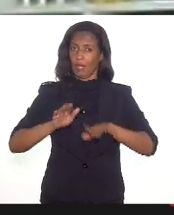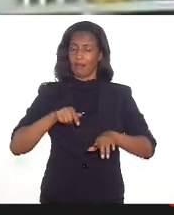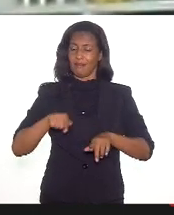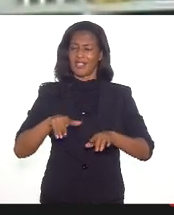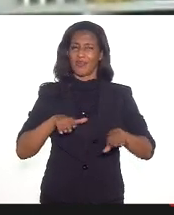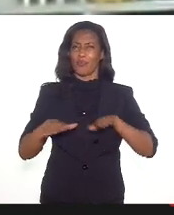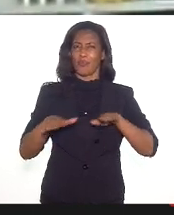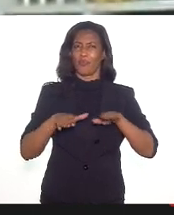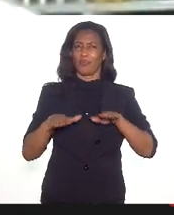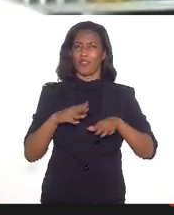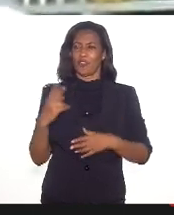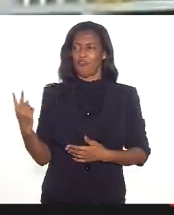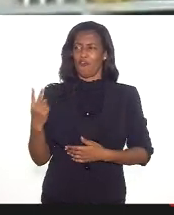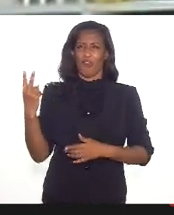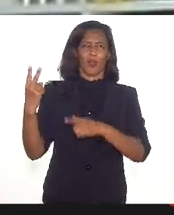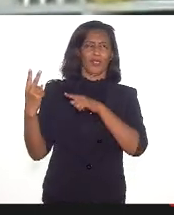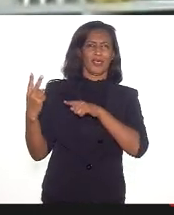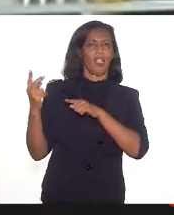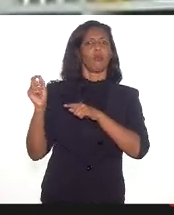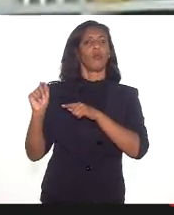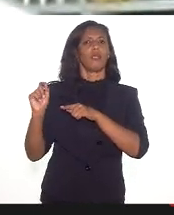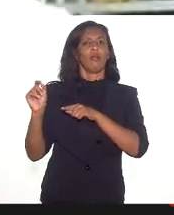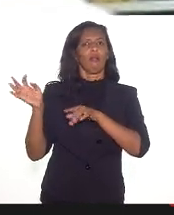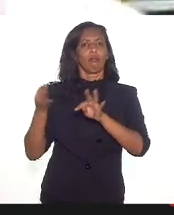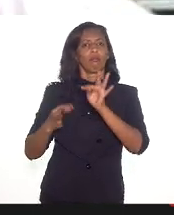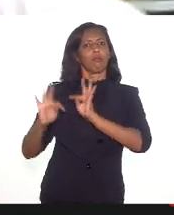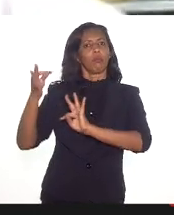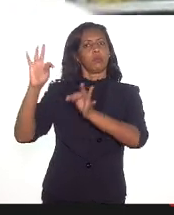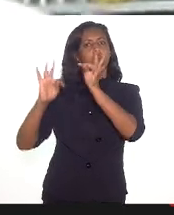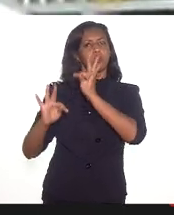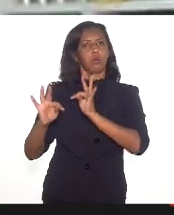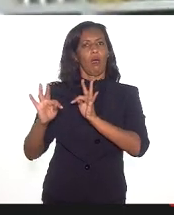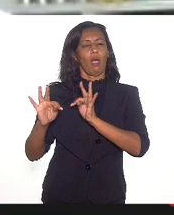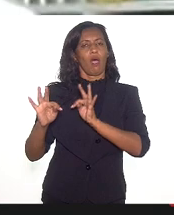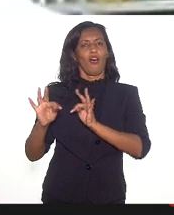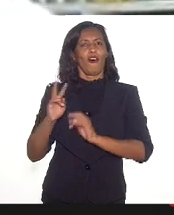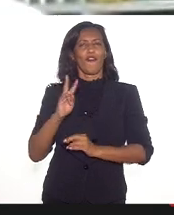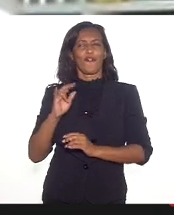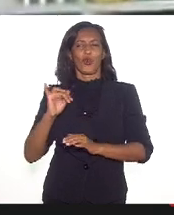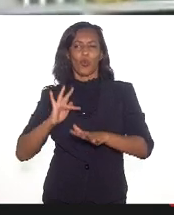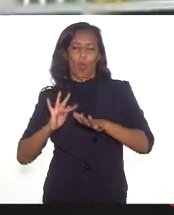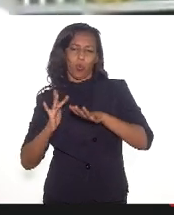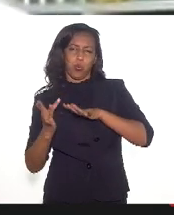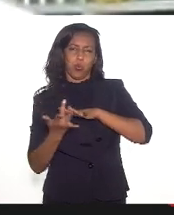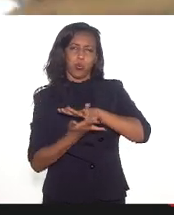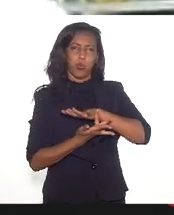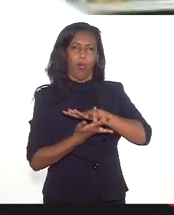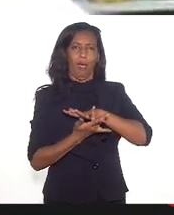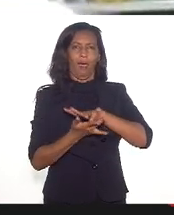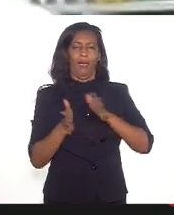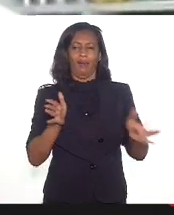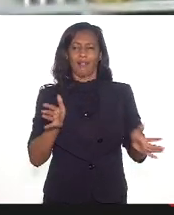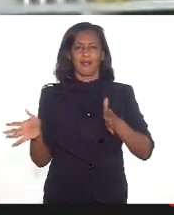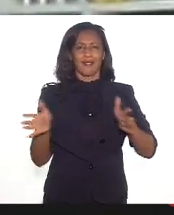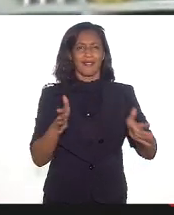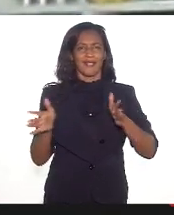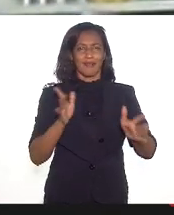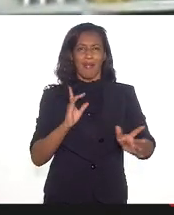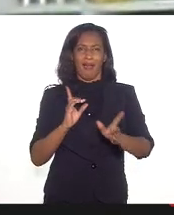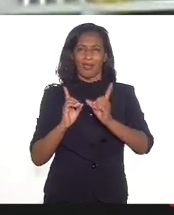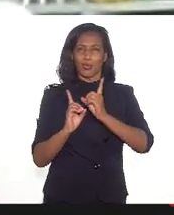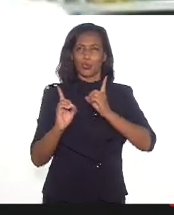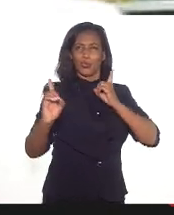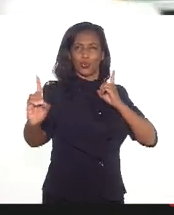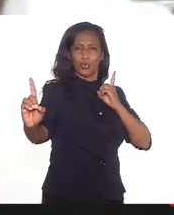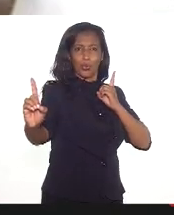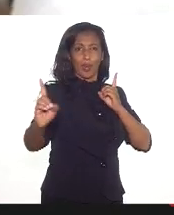movimento de valorizar as tecnologias, valorizar o virtual, digital, a acessibilidade da distância. Tem setores